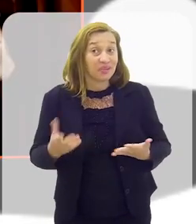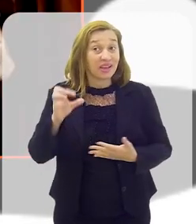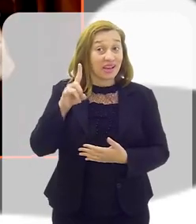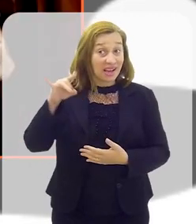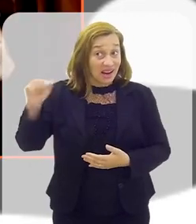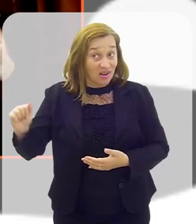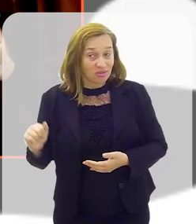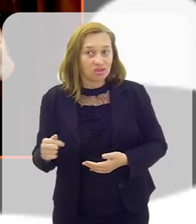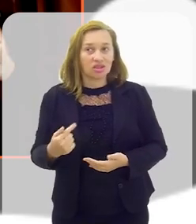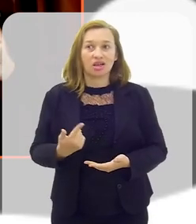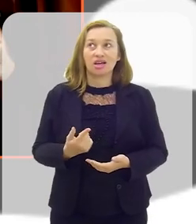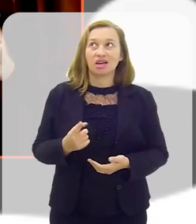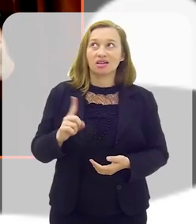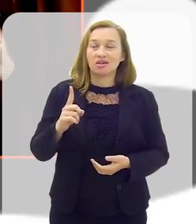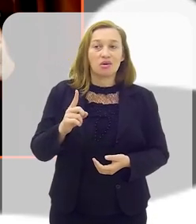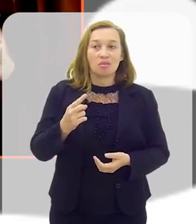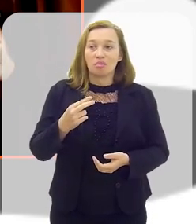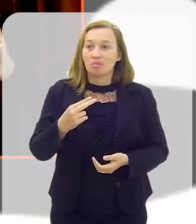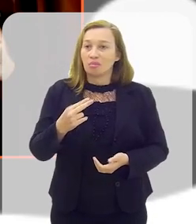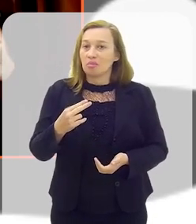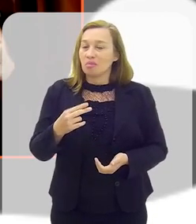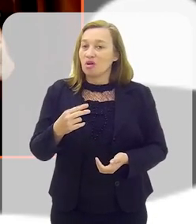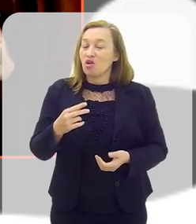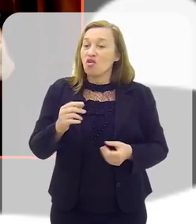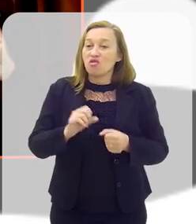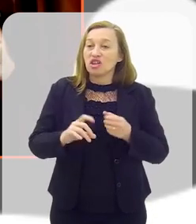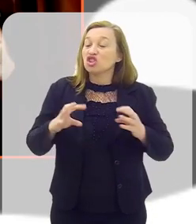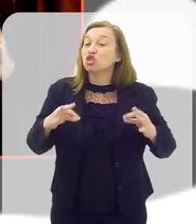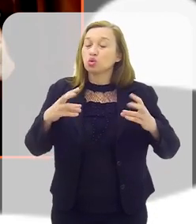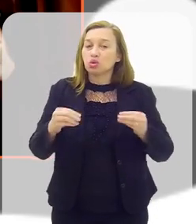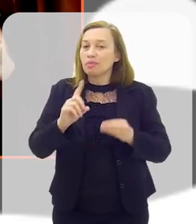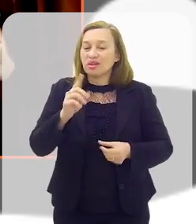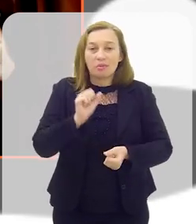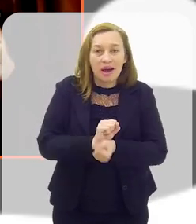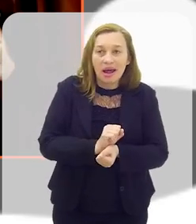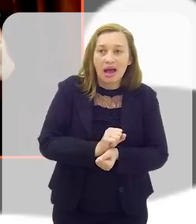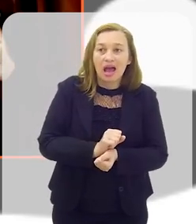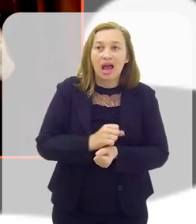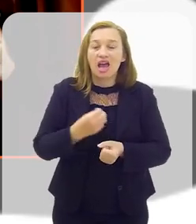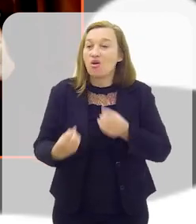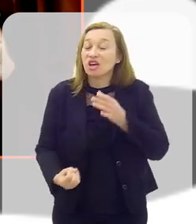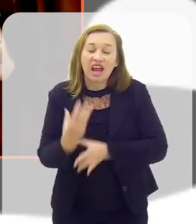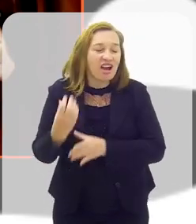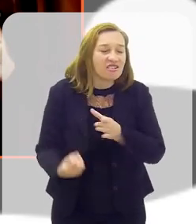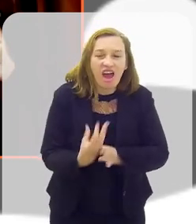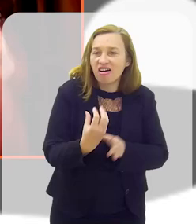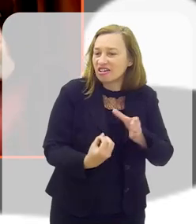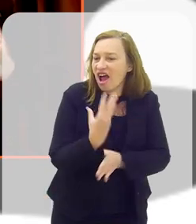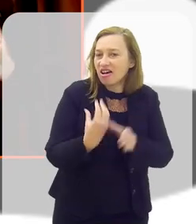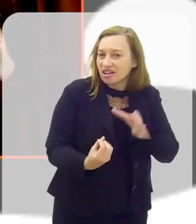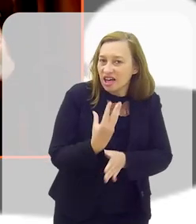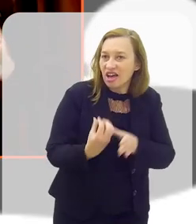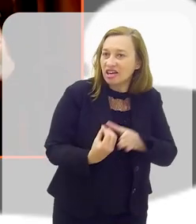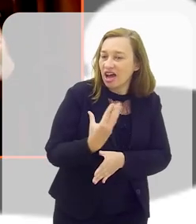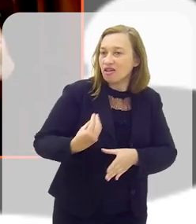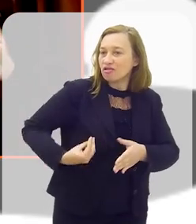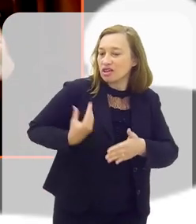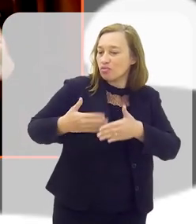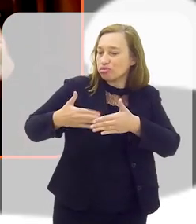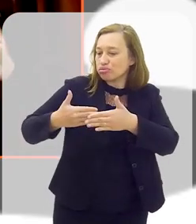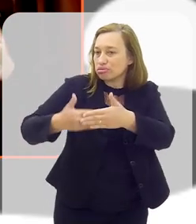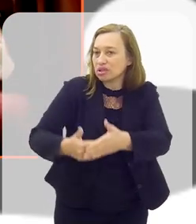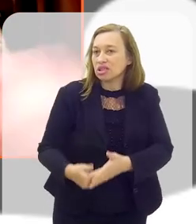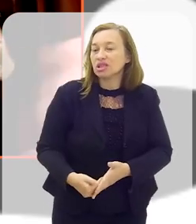Olha, Cláudio, eu tento não parar um momento. A minha vida é, na realidade, criar, criar, criar, criar, criar,